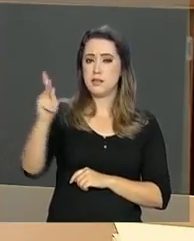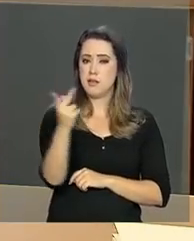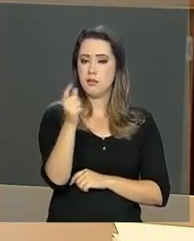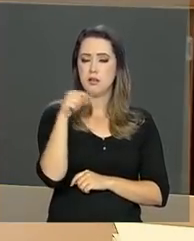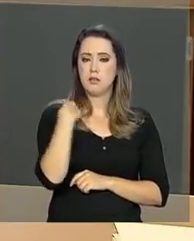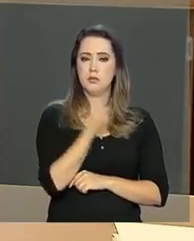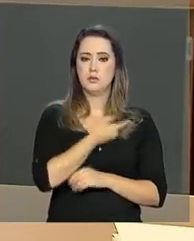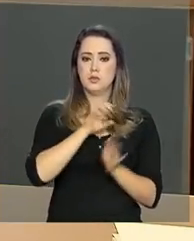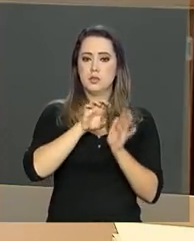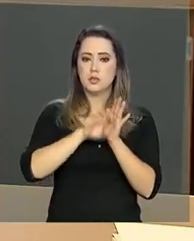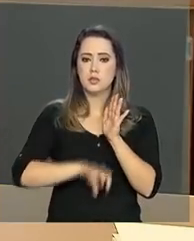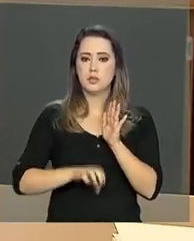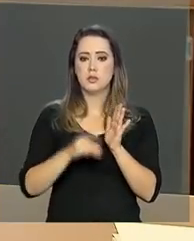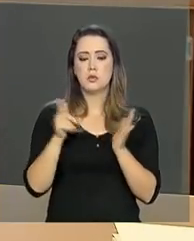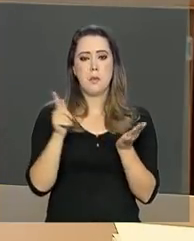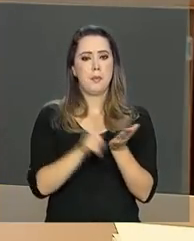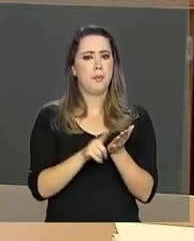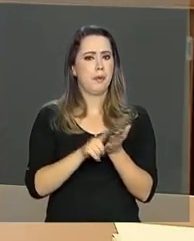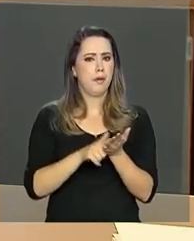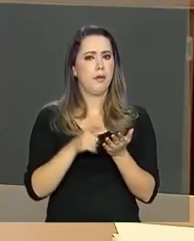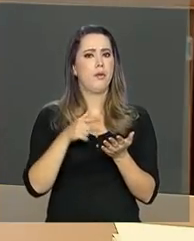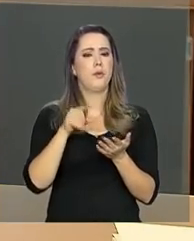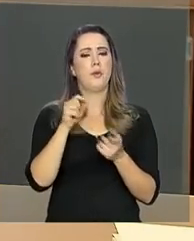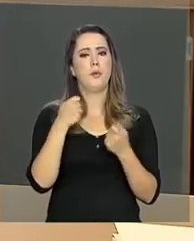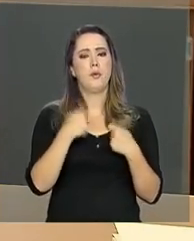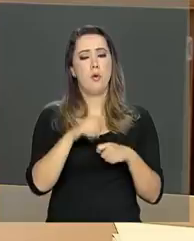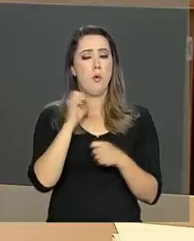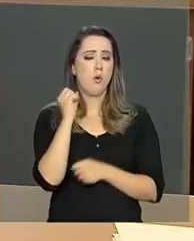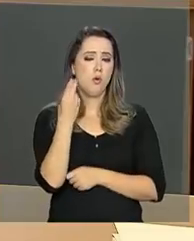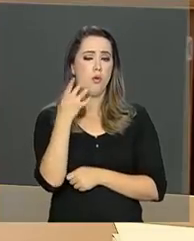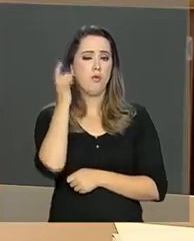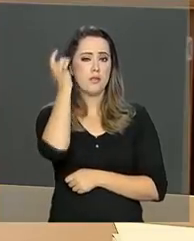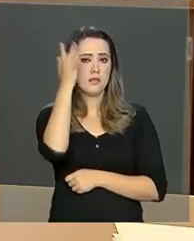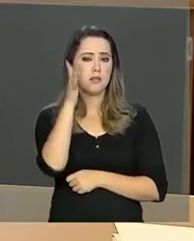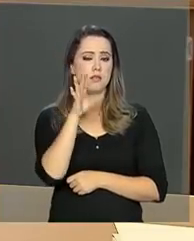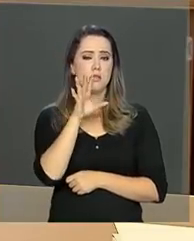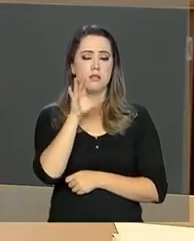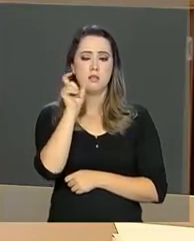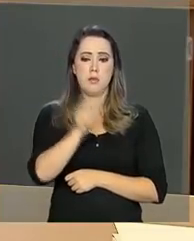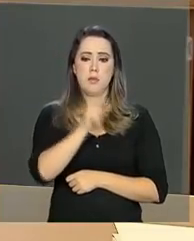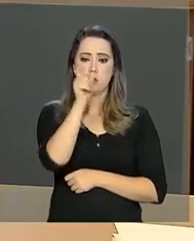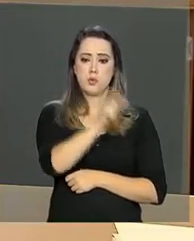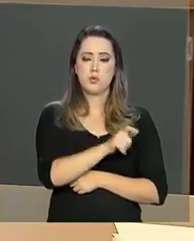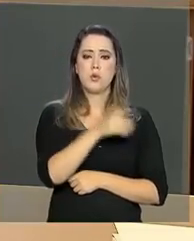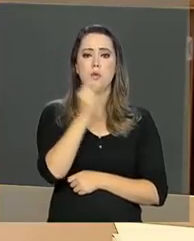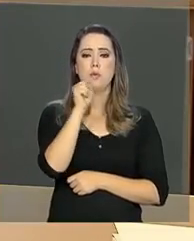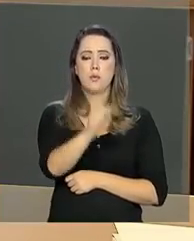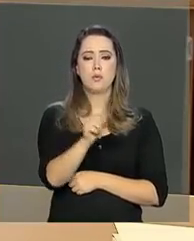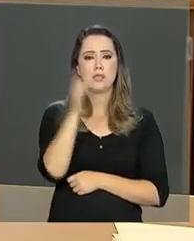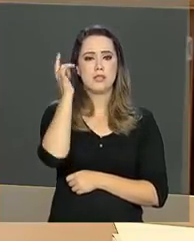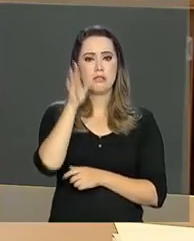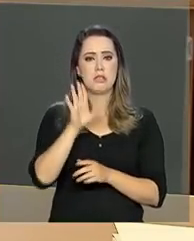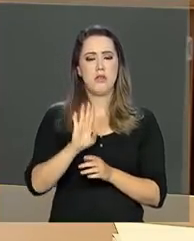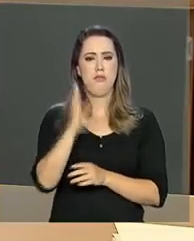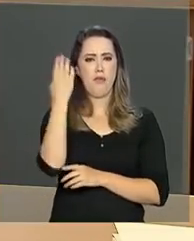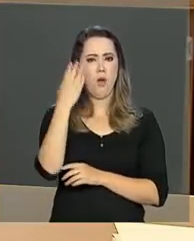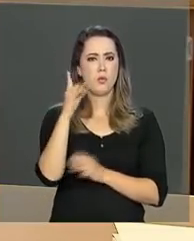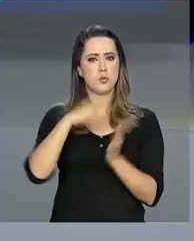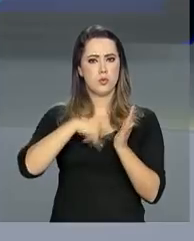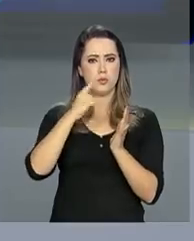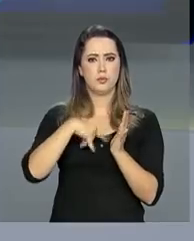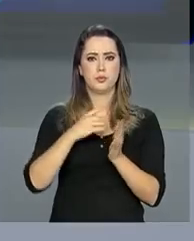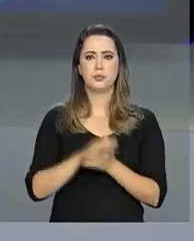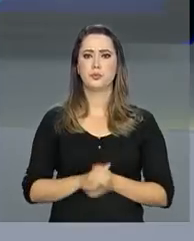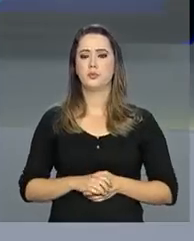retirando aí do mercado, ou pelo menos facilitando que as autoridades identifiquem pessoas que falsificam esse documento para praticar algum ato ilícito.